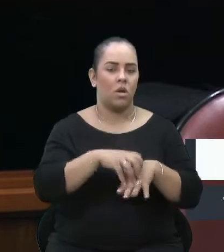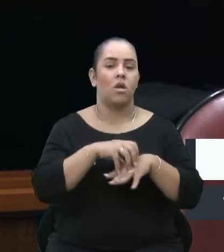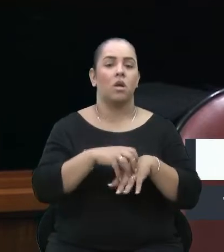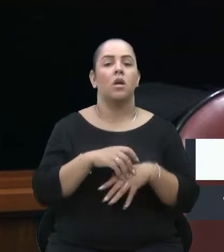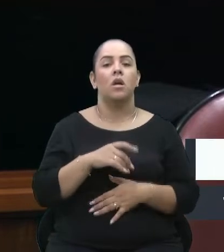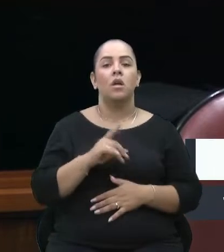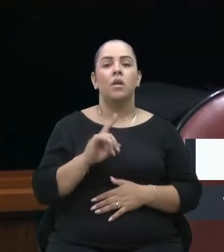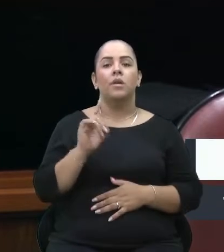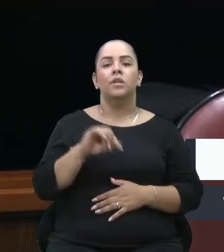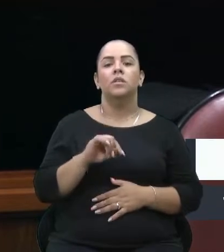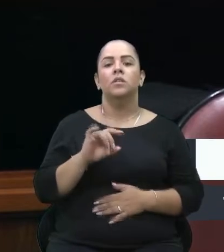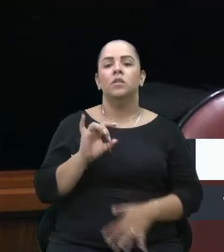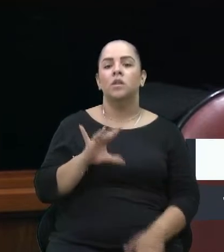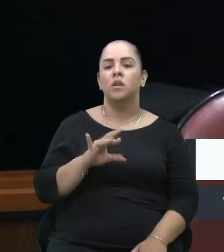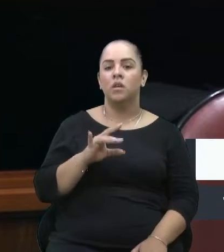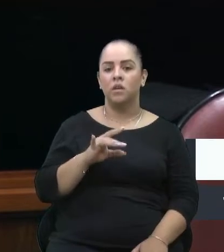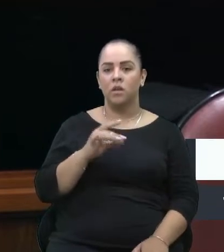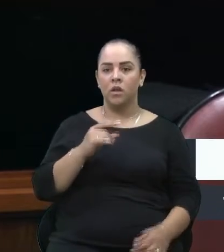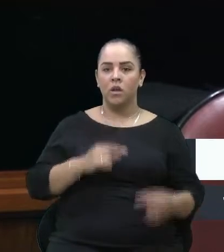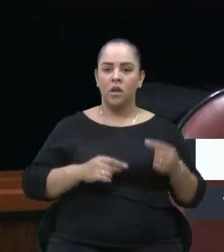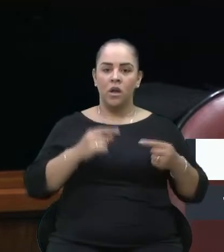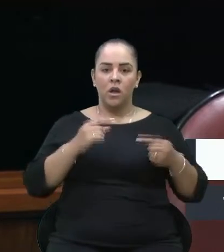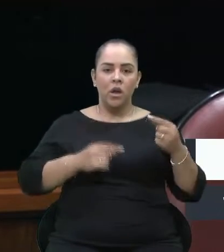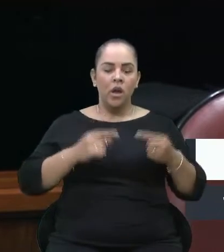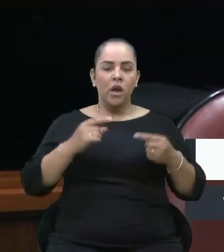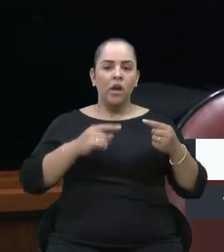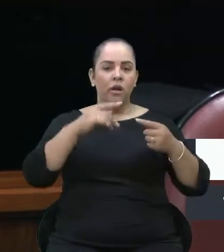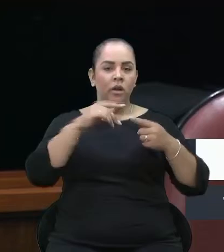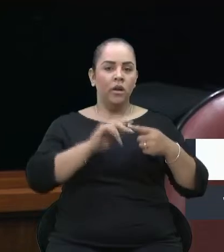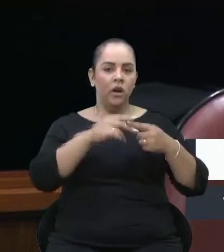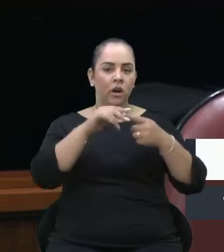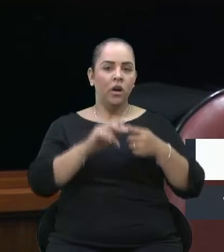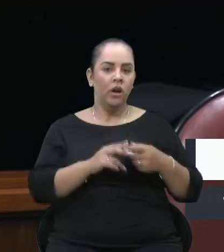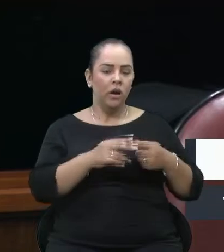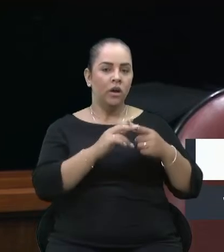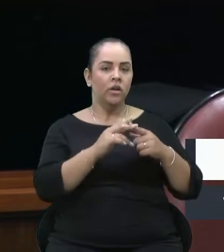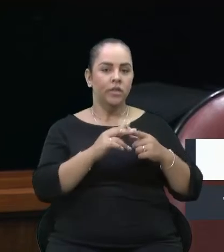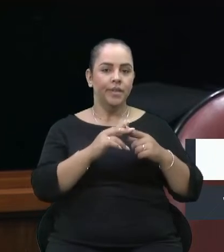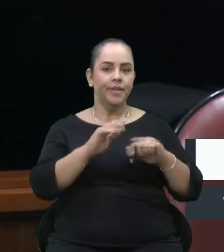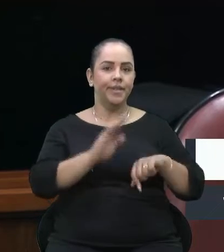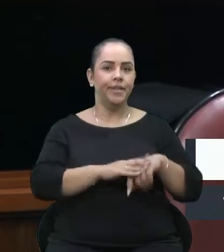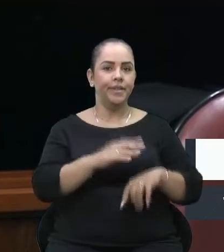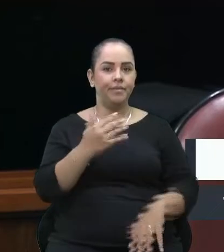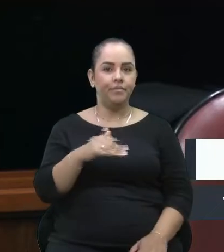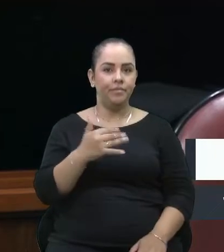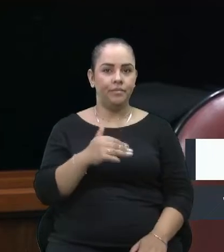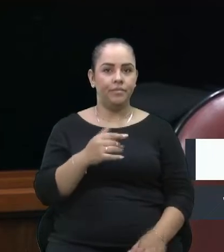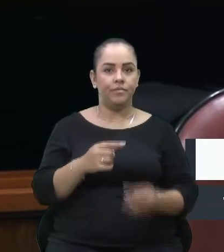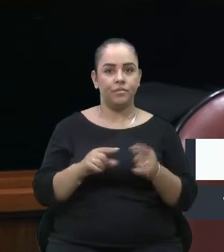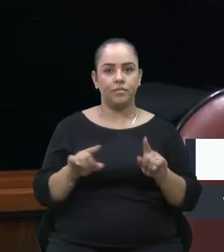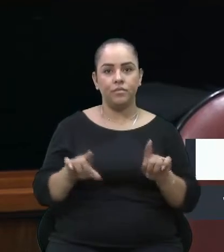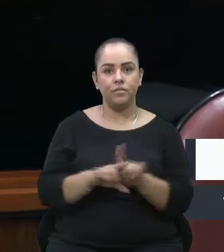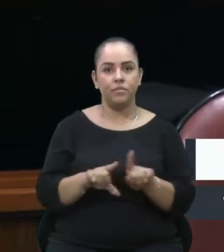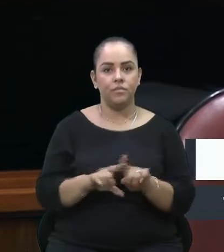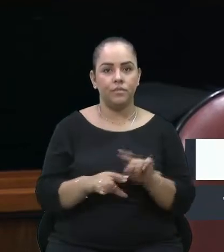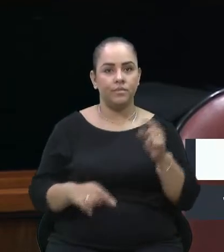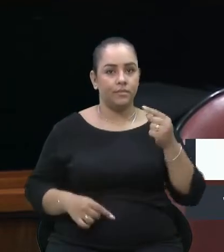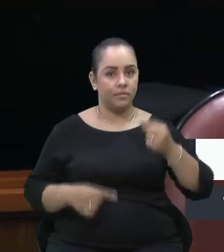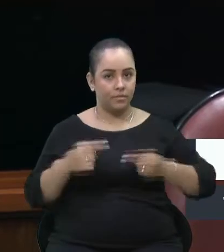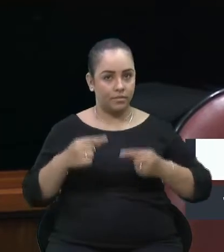não só debater reajuste, aumento da tarifa, mas também discutir